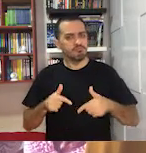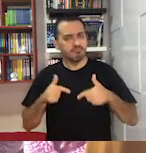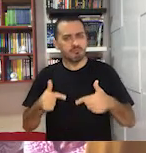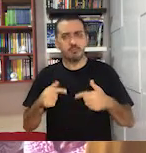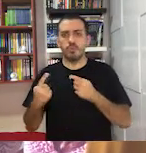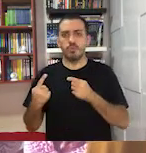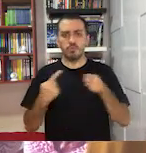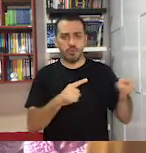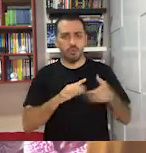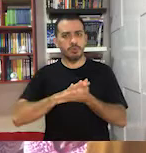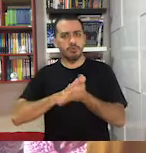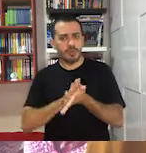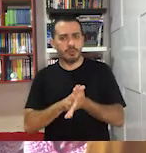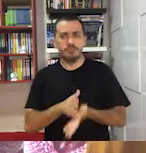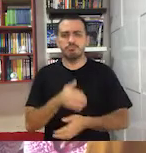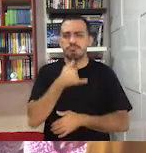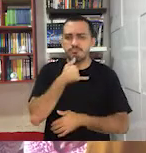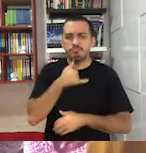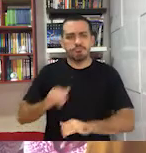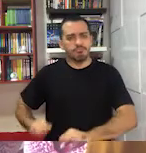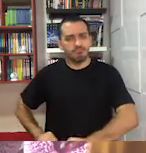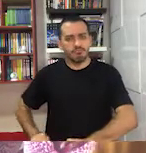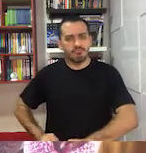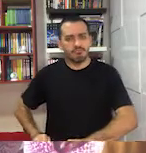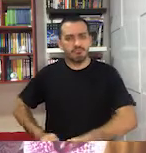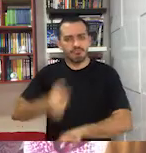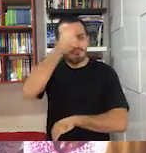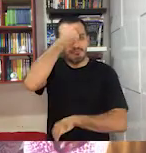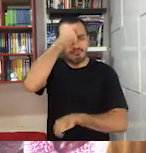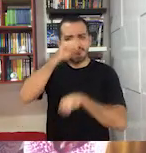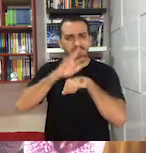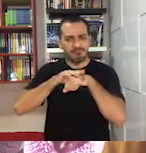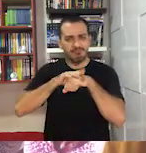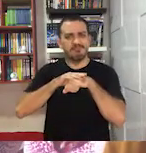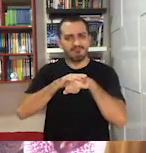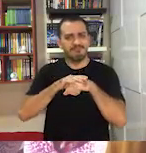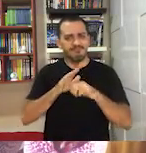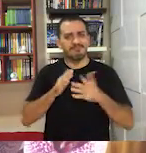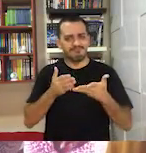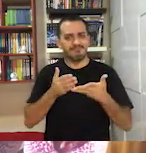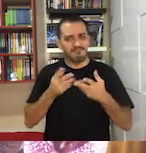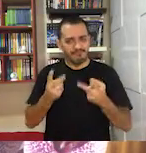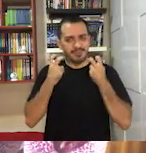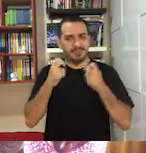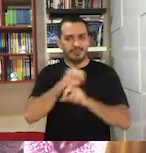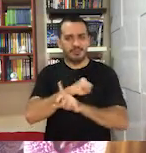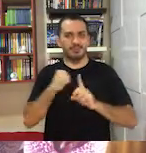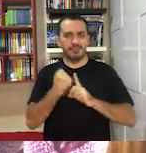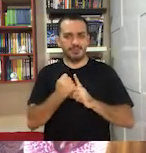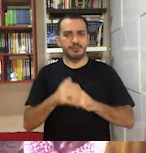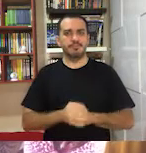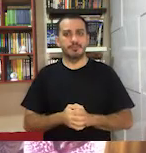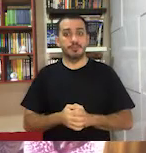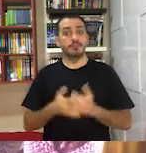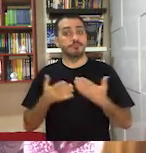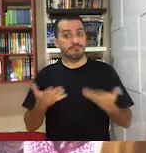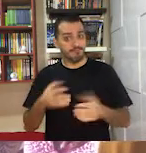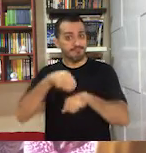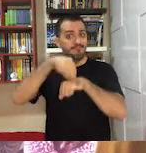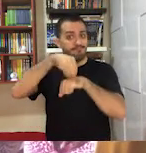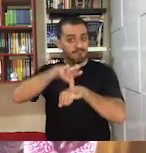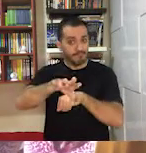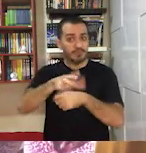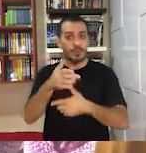vida, é uma campanha de combate ao preconceito e ao estigma que o sofrimento e o adoecimento mental tem na nossa